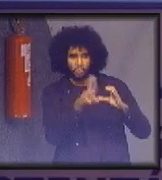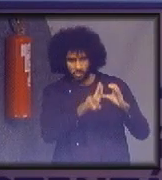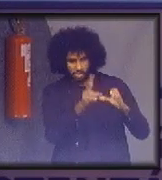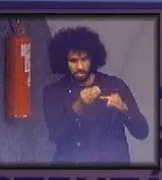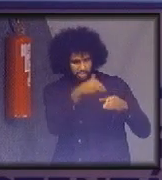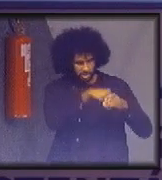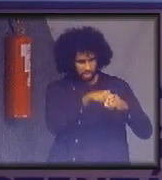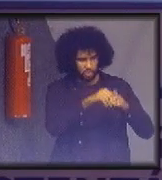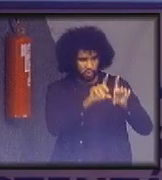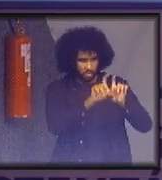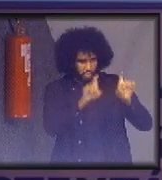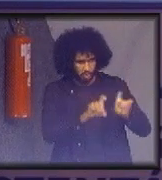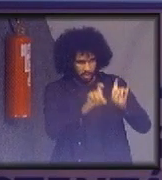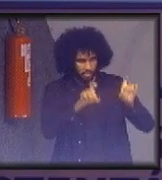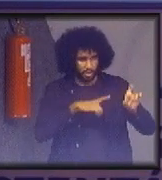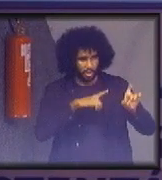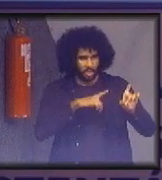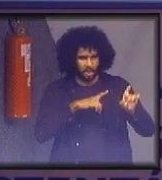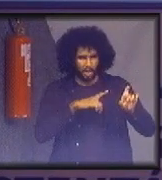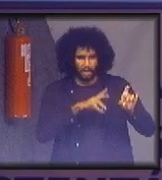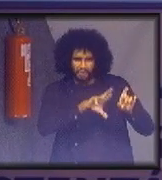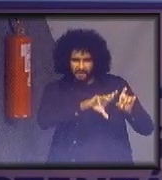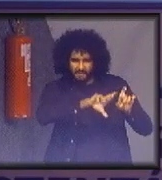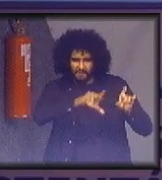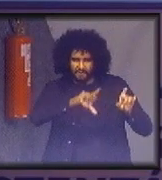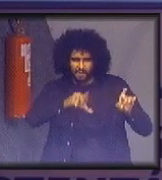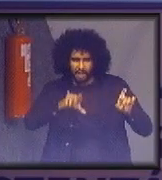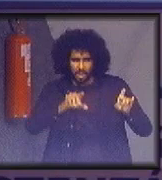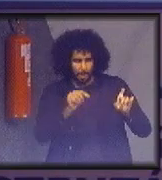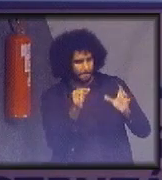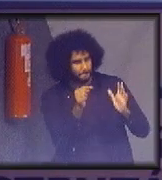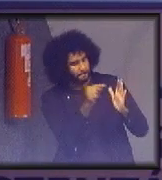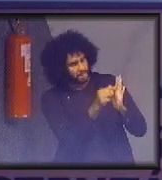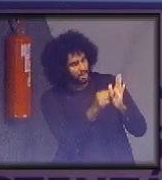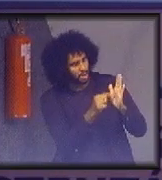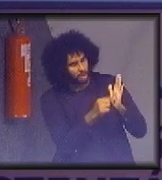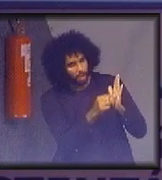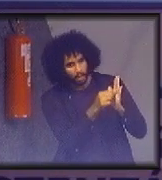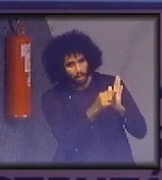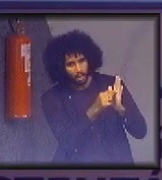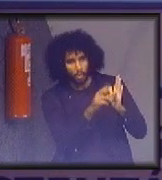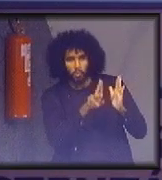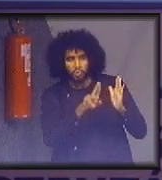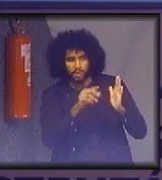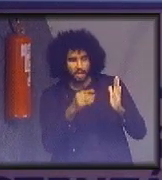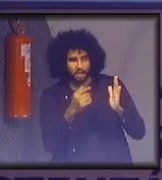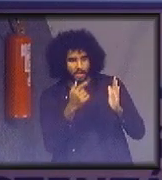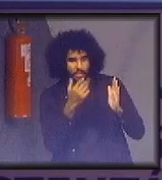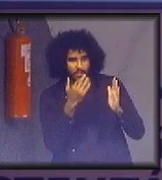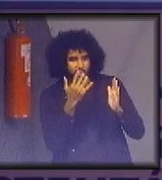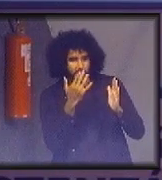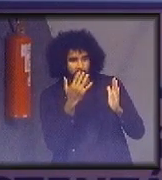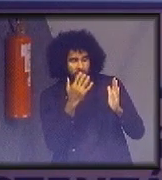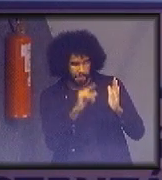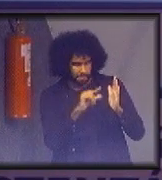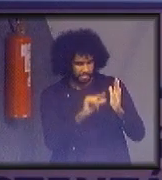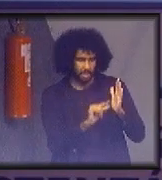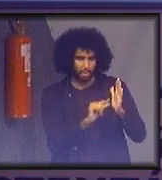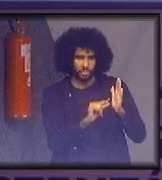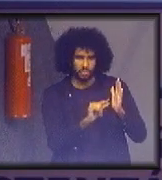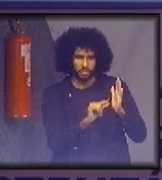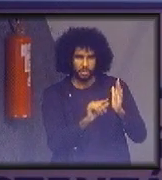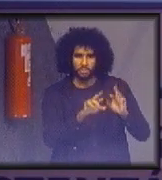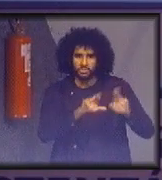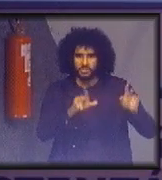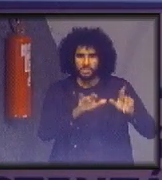tem um monte de bolinhas dentro de cada letra, de maneira que usa menos tinta do que as fontes comuns.